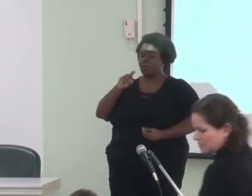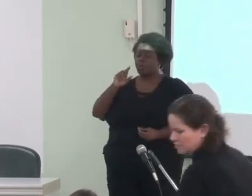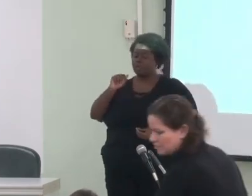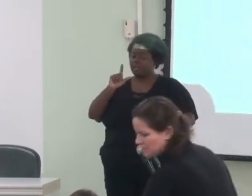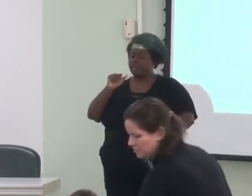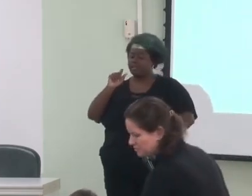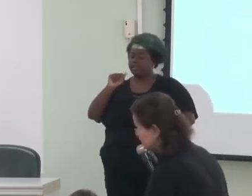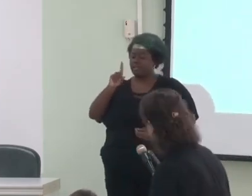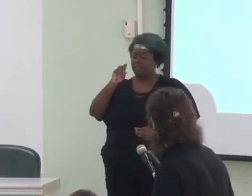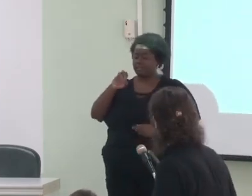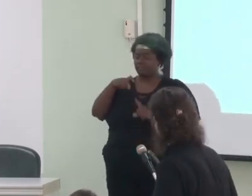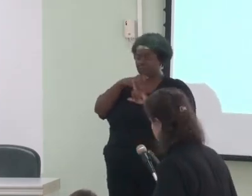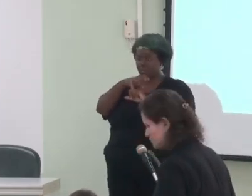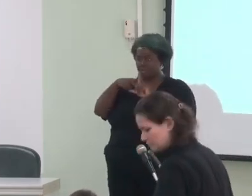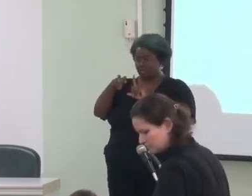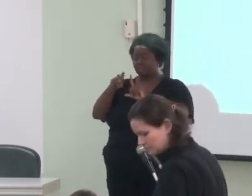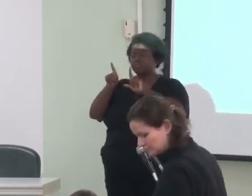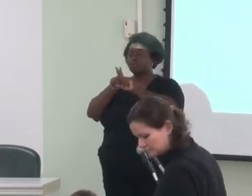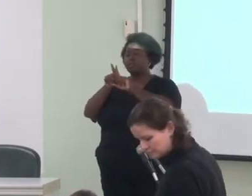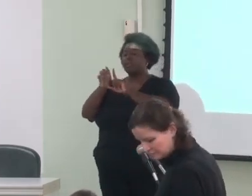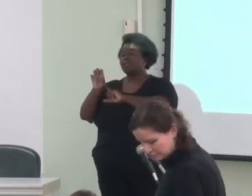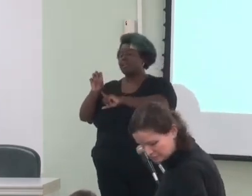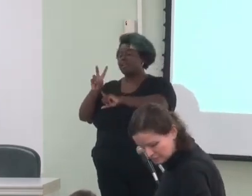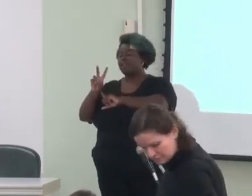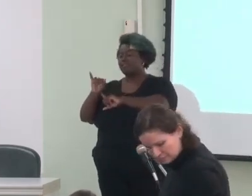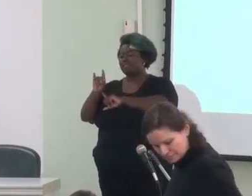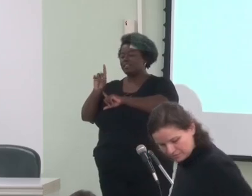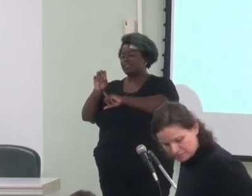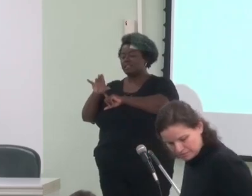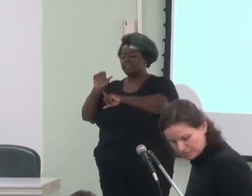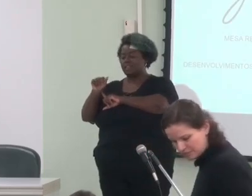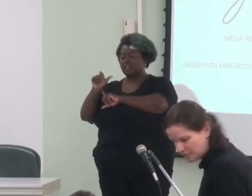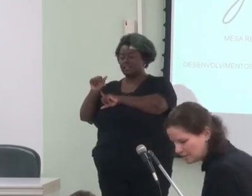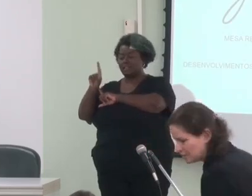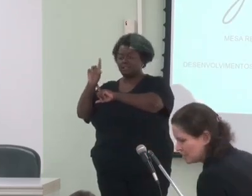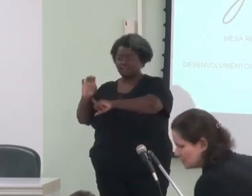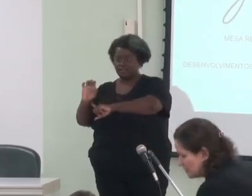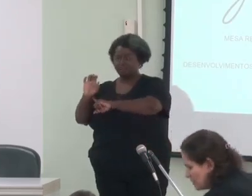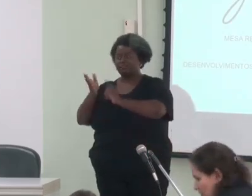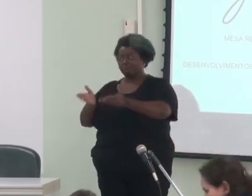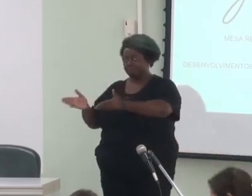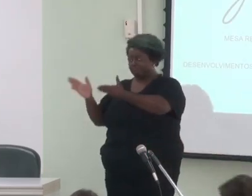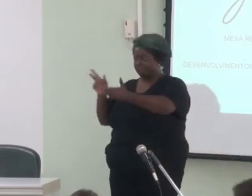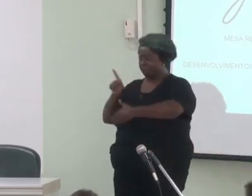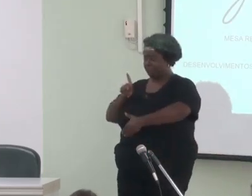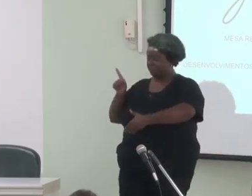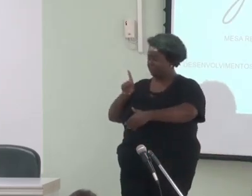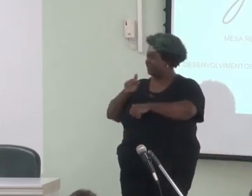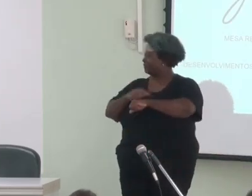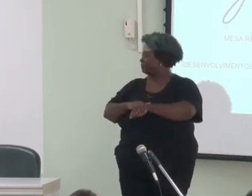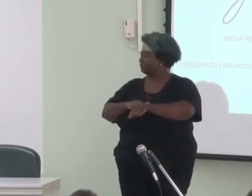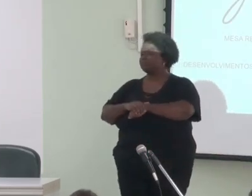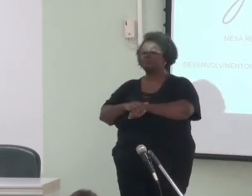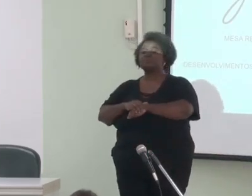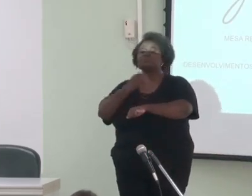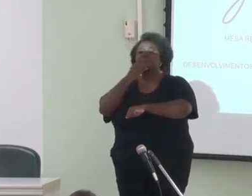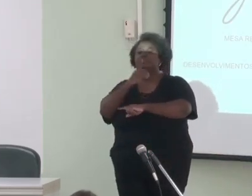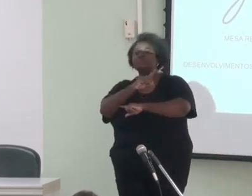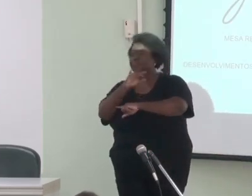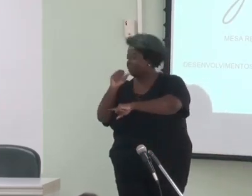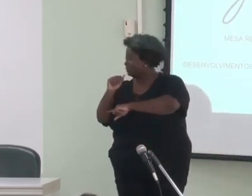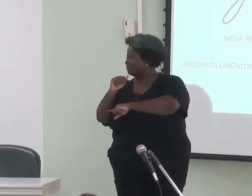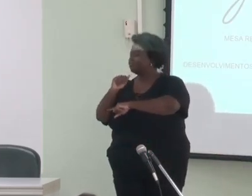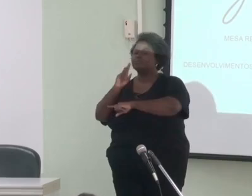evidencialidade. Com a palavra, a professora Marise. Bom dia a todos. É sempre muito